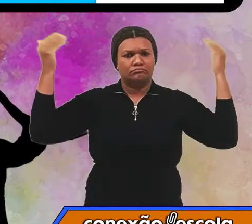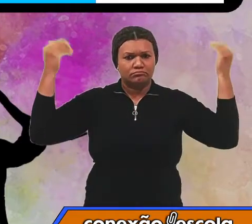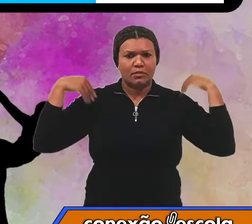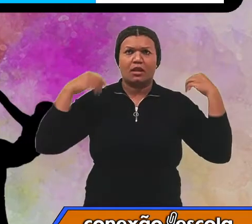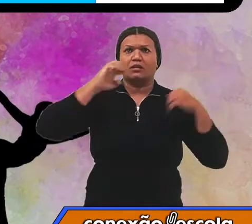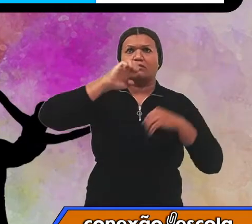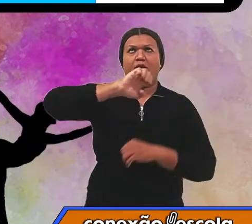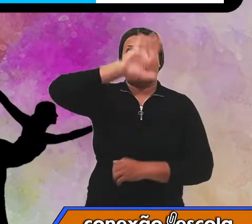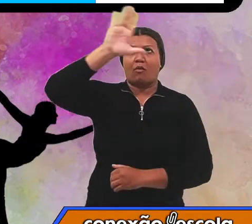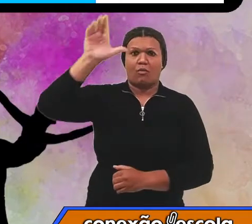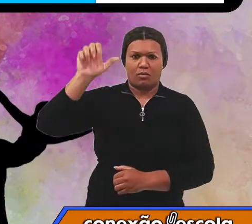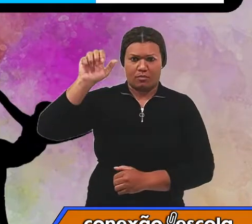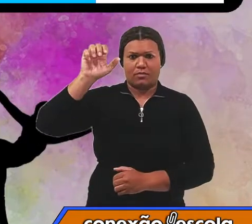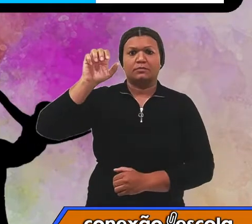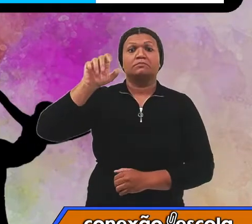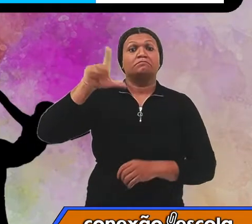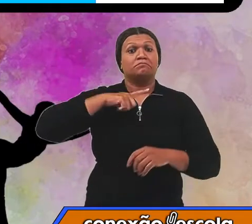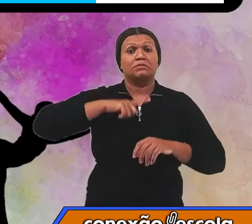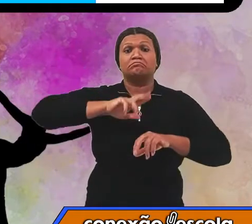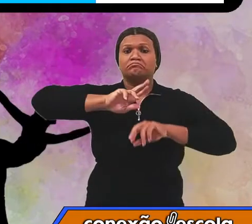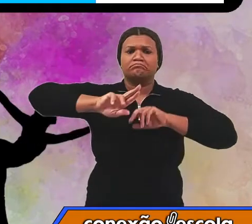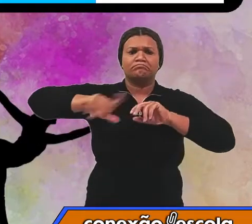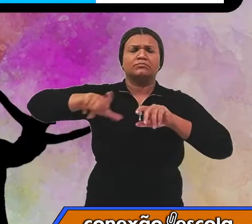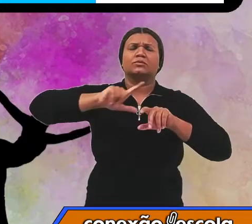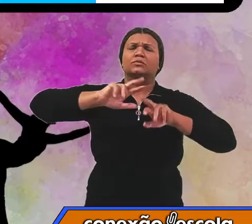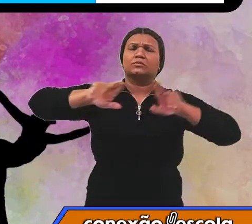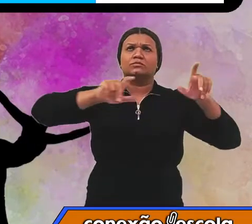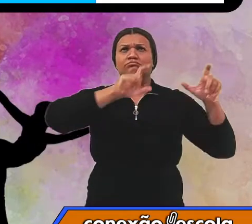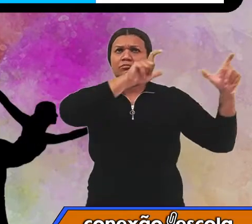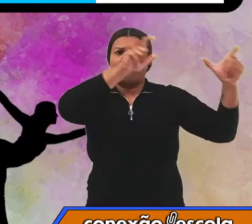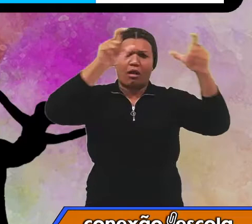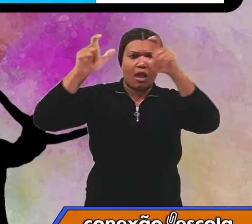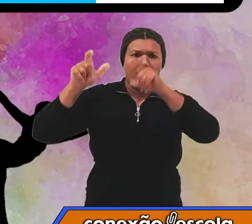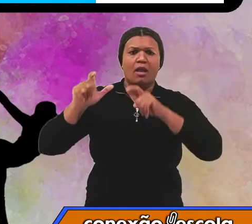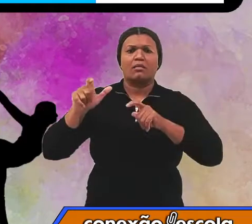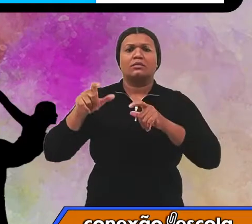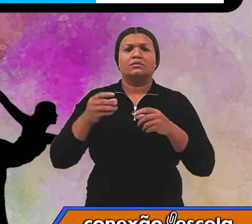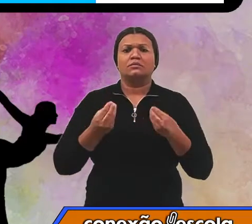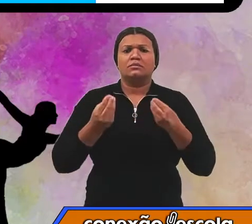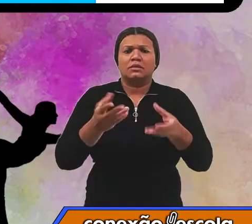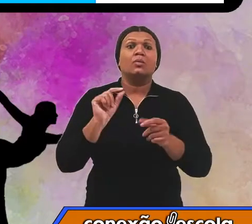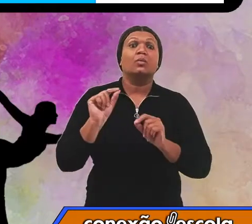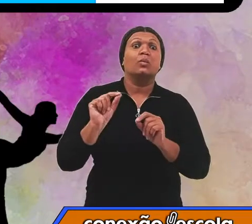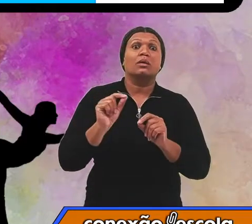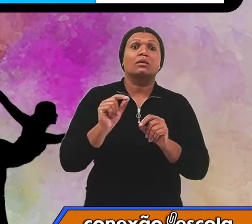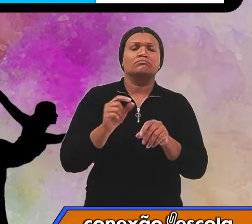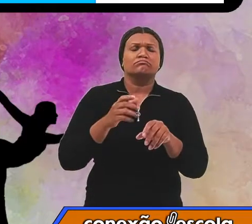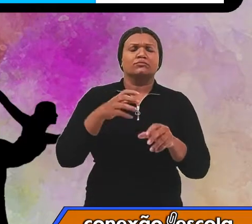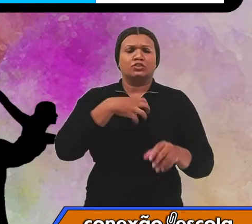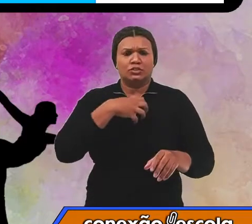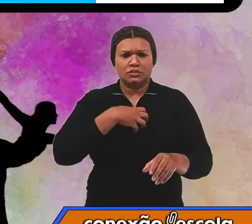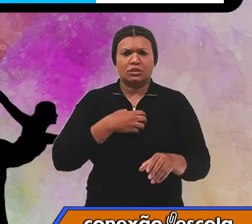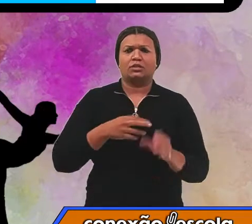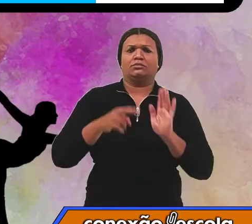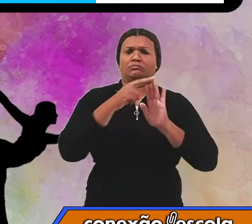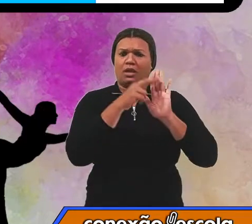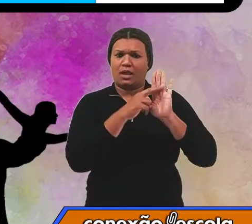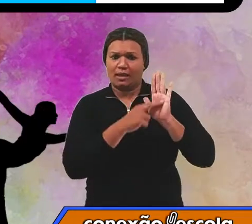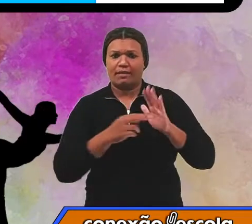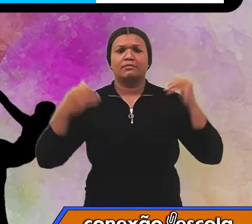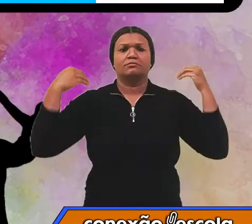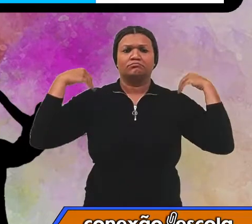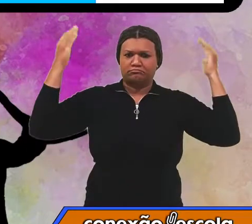nações sistematizaram oficialmente seus métodos de ginástica. Assim, foram